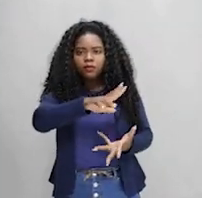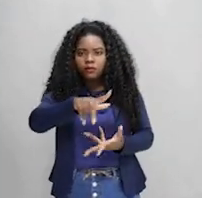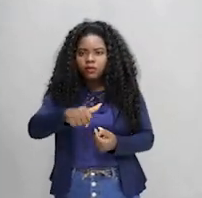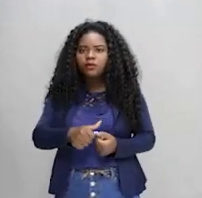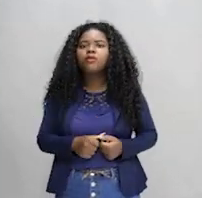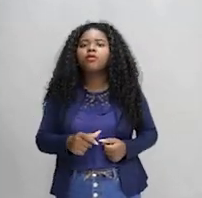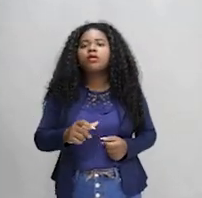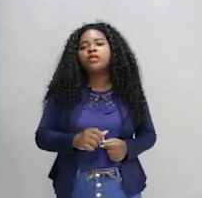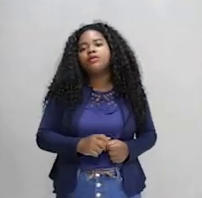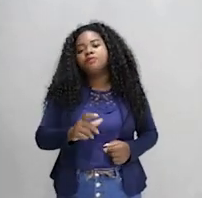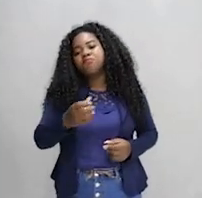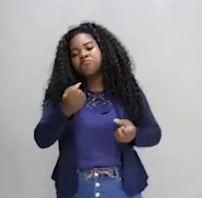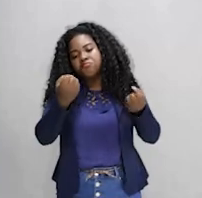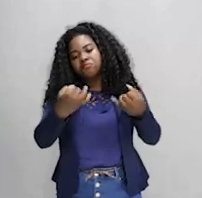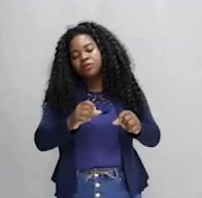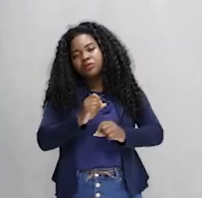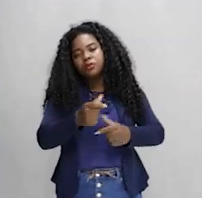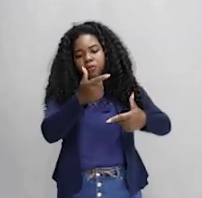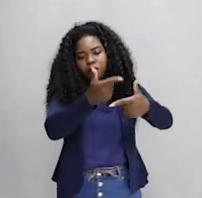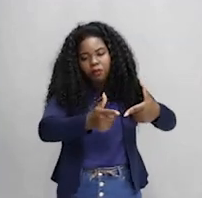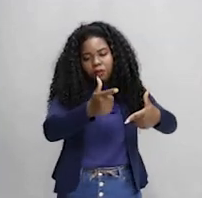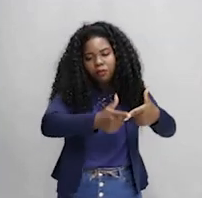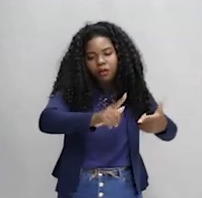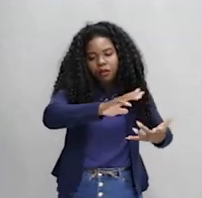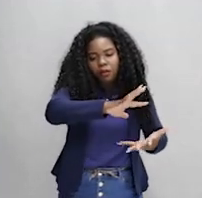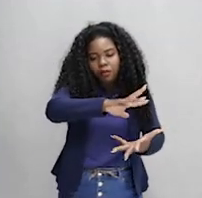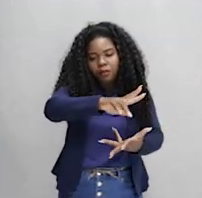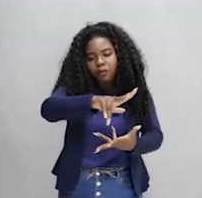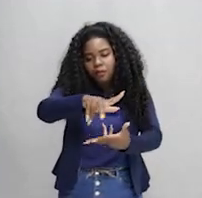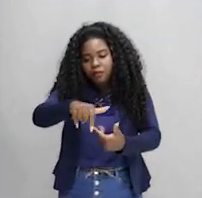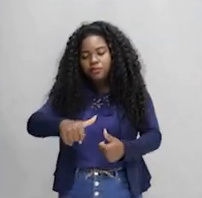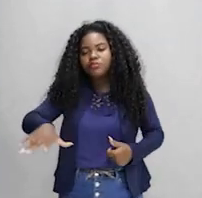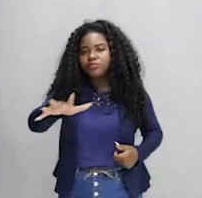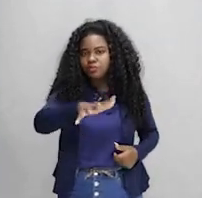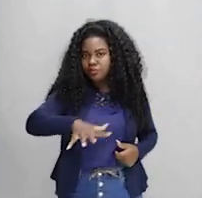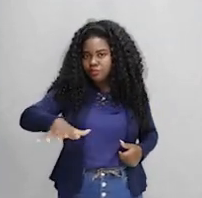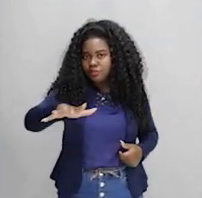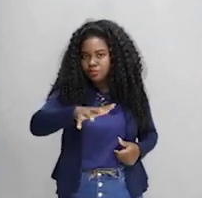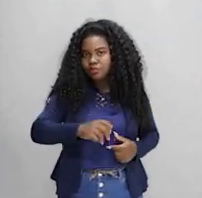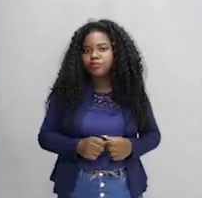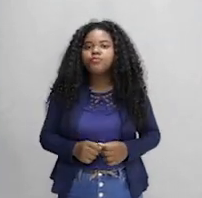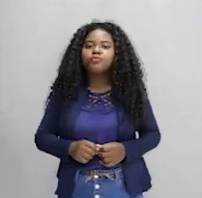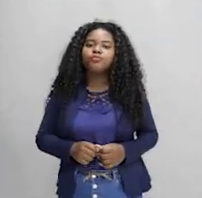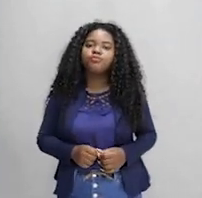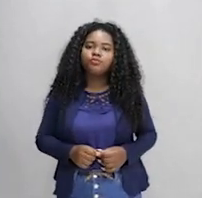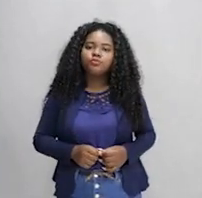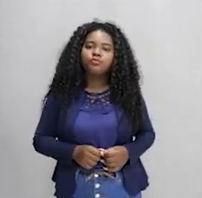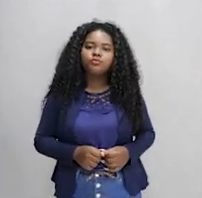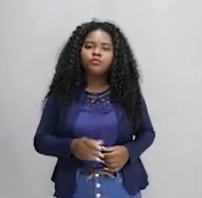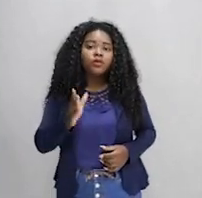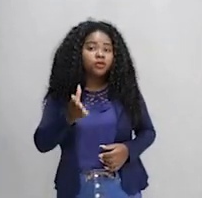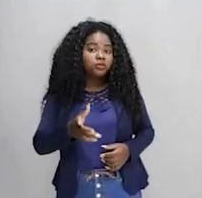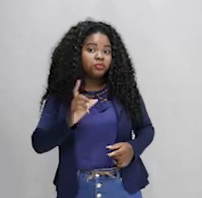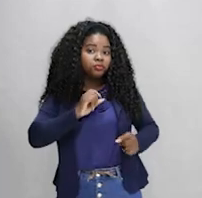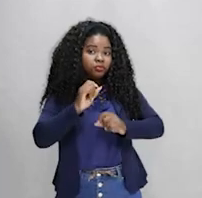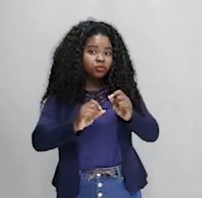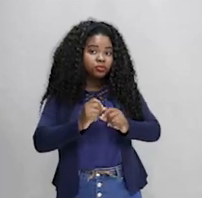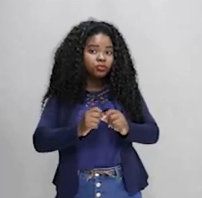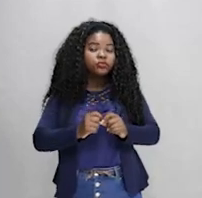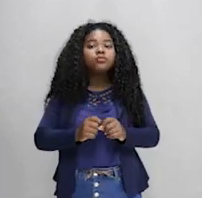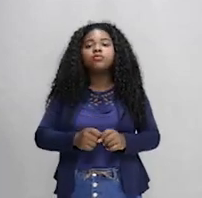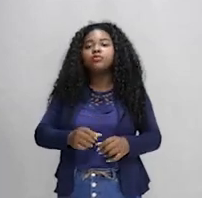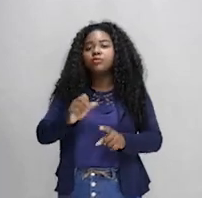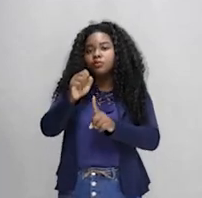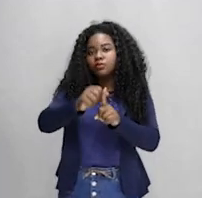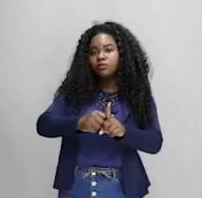ambientais. aí, o que o mundo está fazendo? Já ouviu falar que agora, daqui em frente, eu acredito que em novembro,